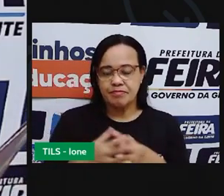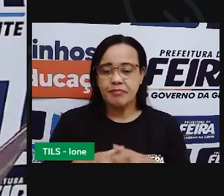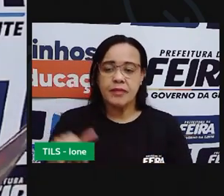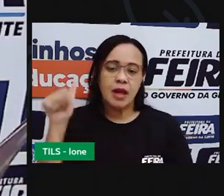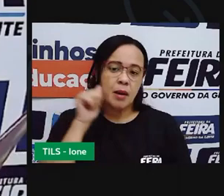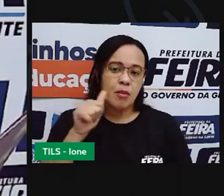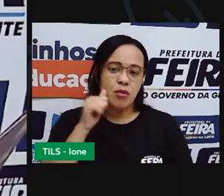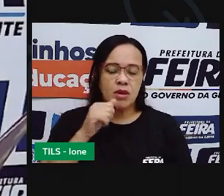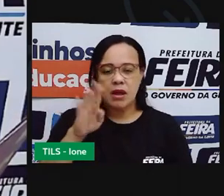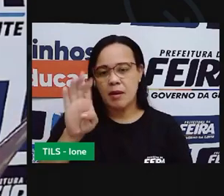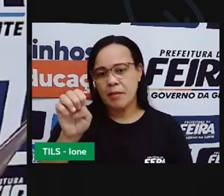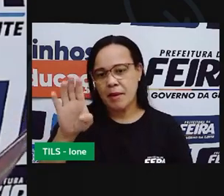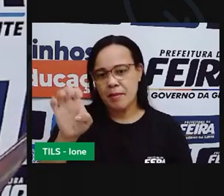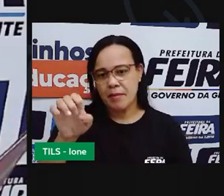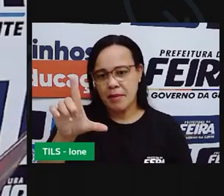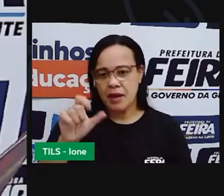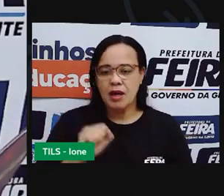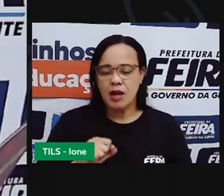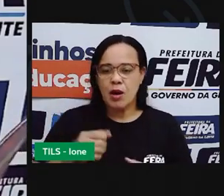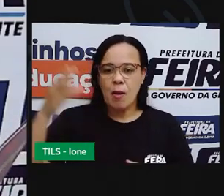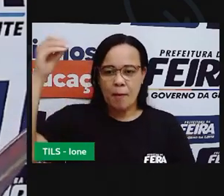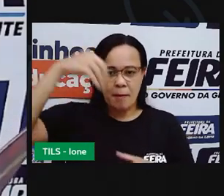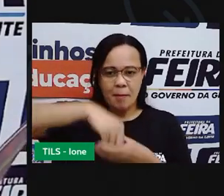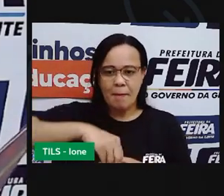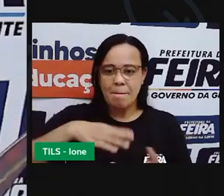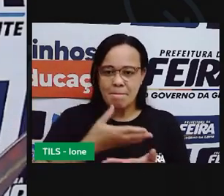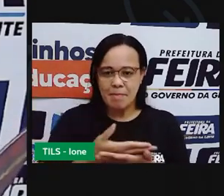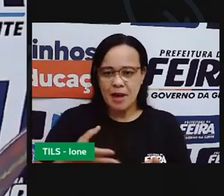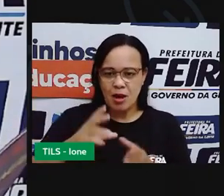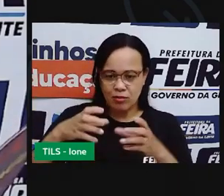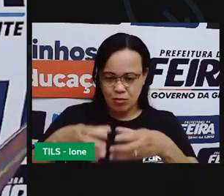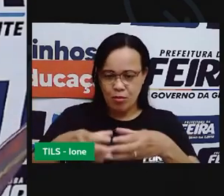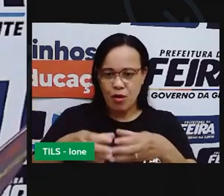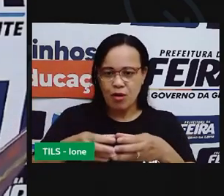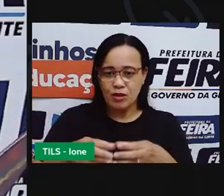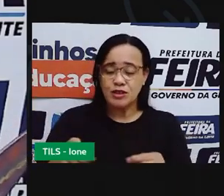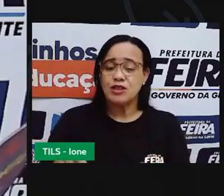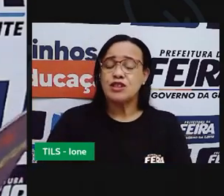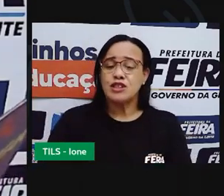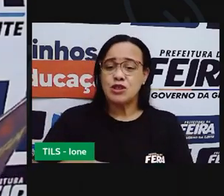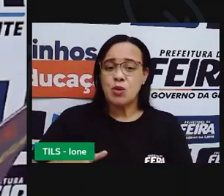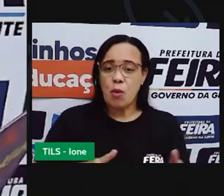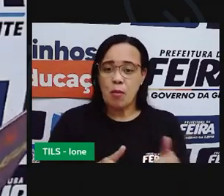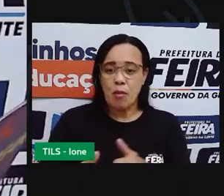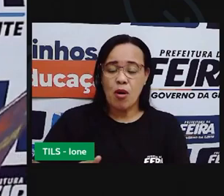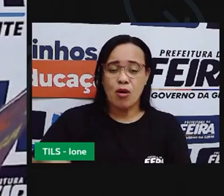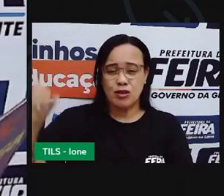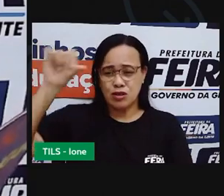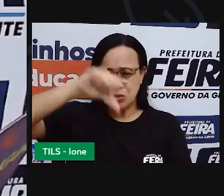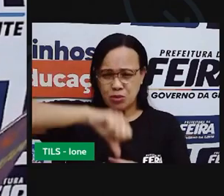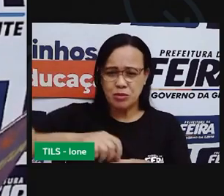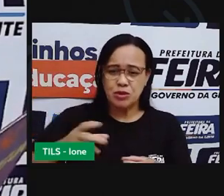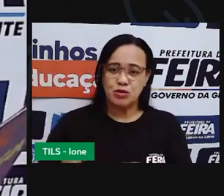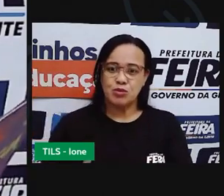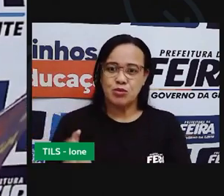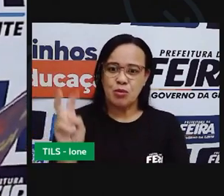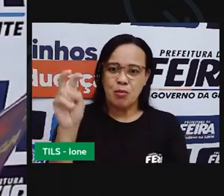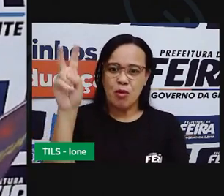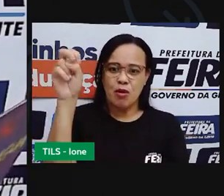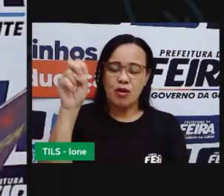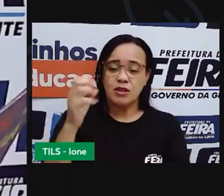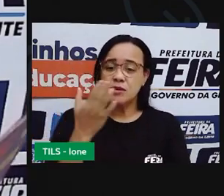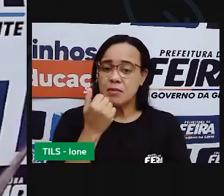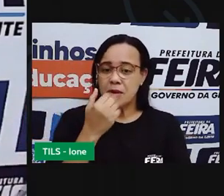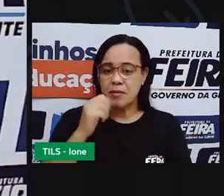Bebel Botou Mel No pote E botou O pote No pote E o pote Subiu No pote E o pote Subiu No pote E